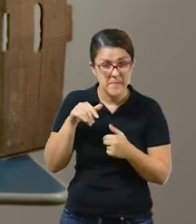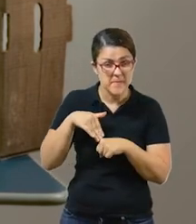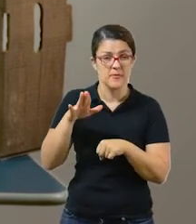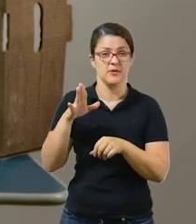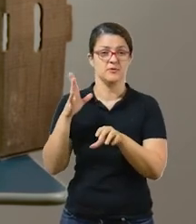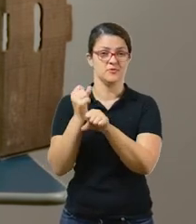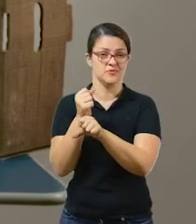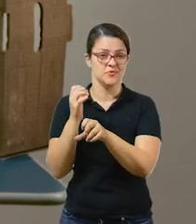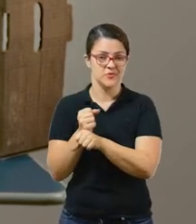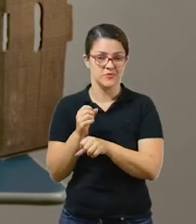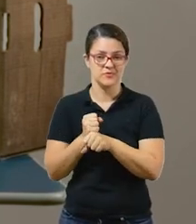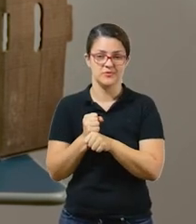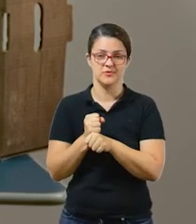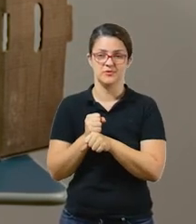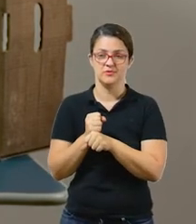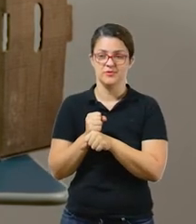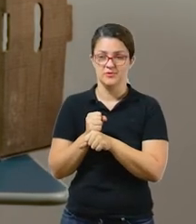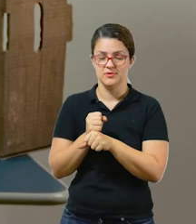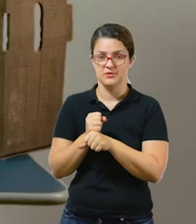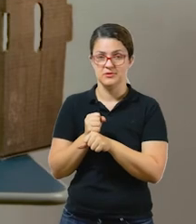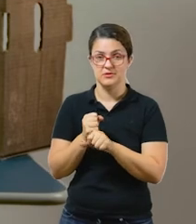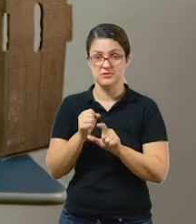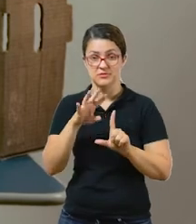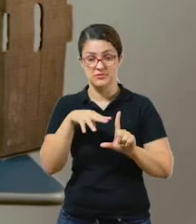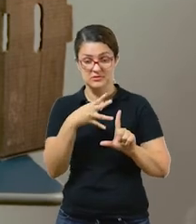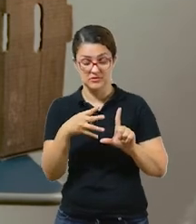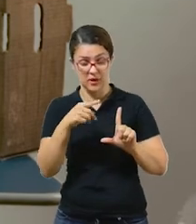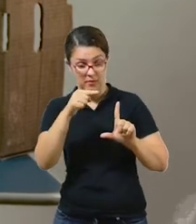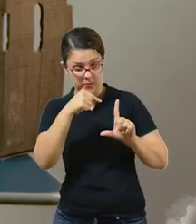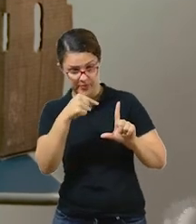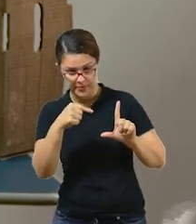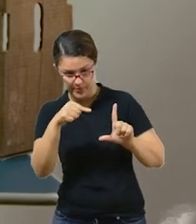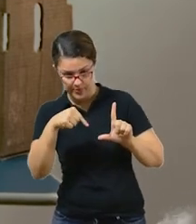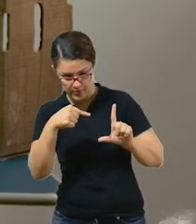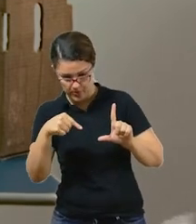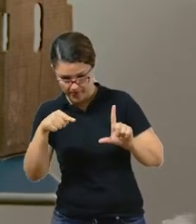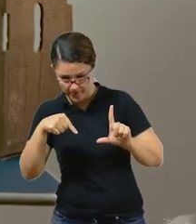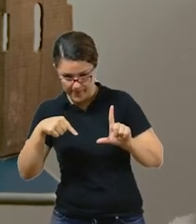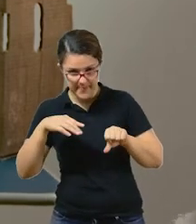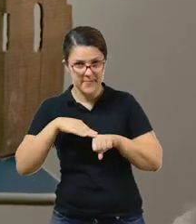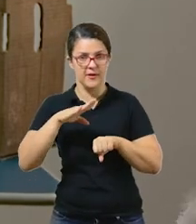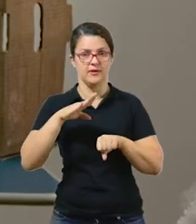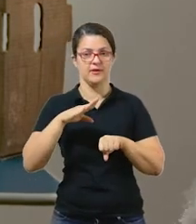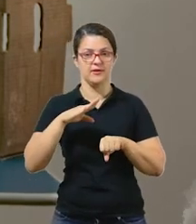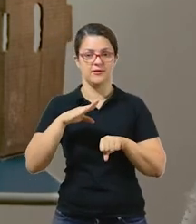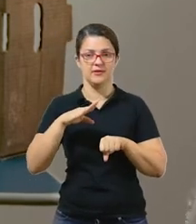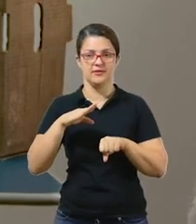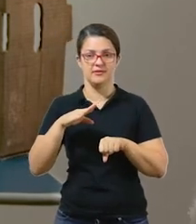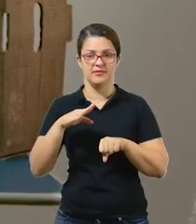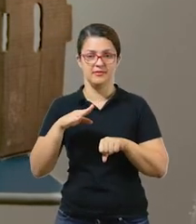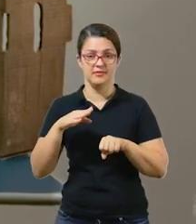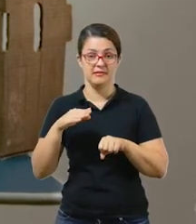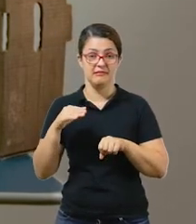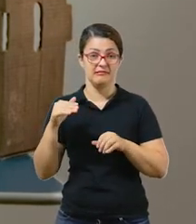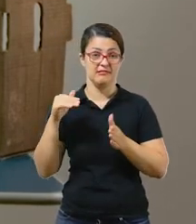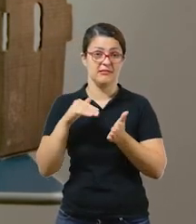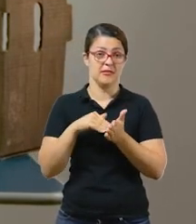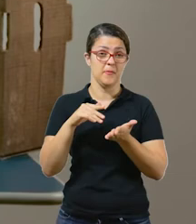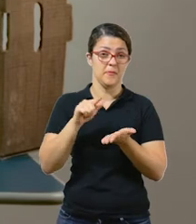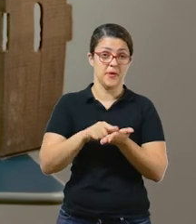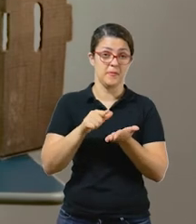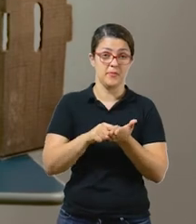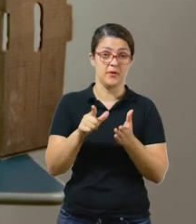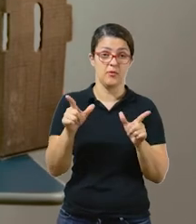mais pontos, ou seja, a que conseguir eliminar mais números daqui e até o momento que acabarem